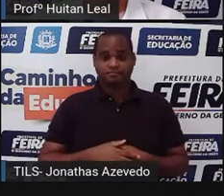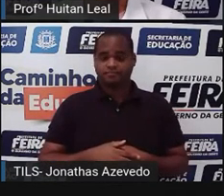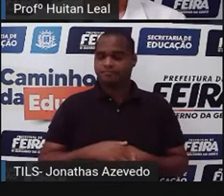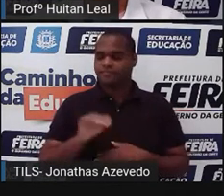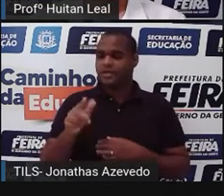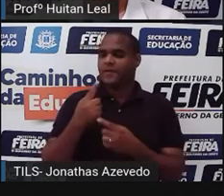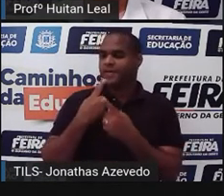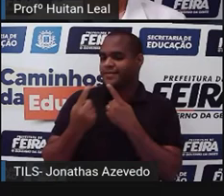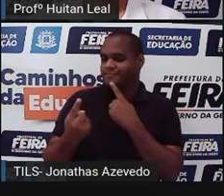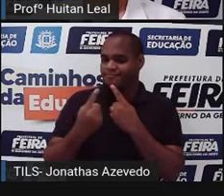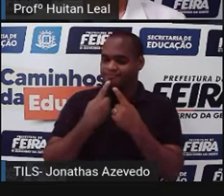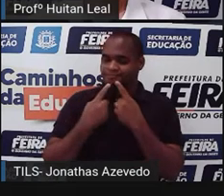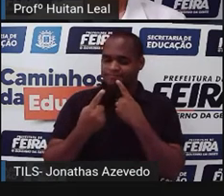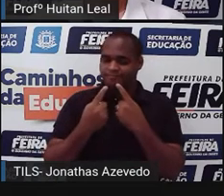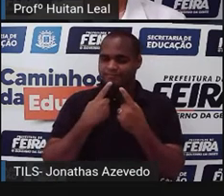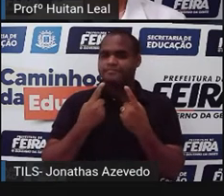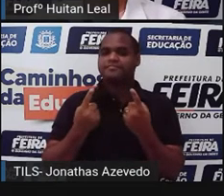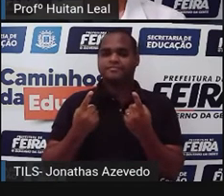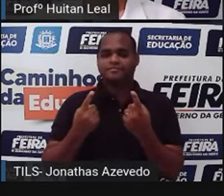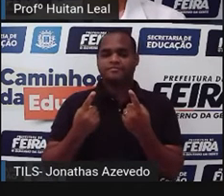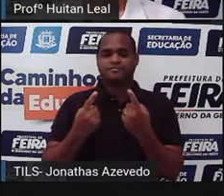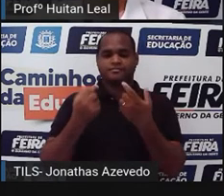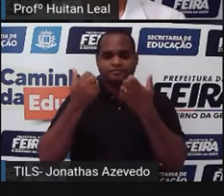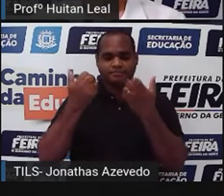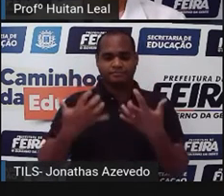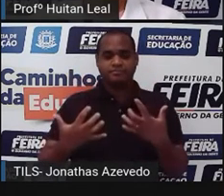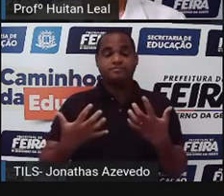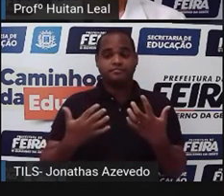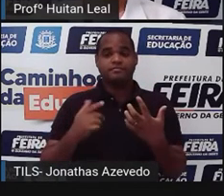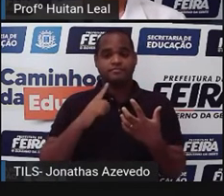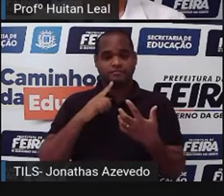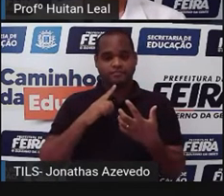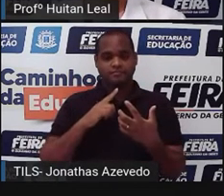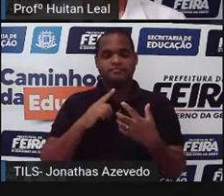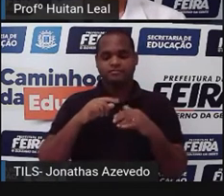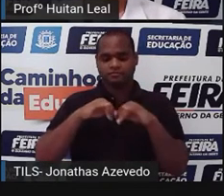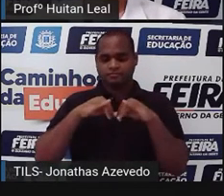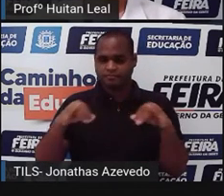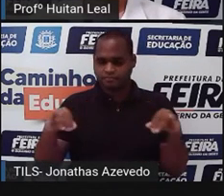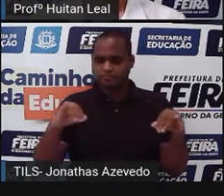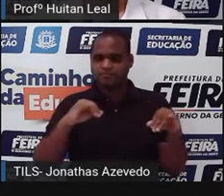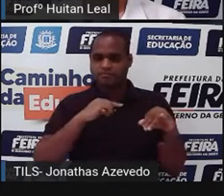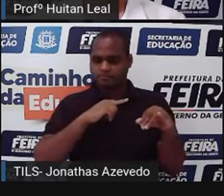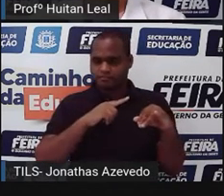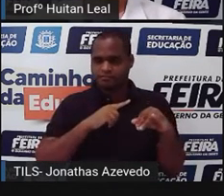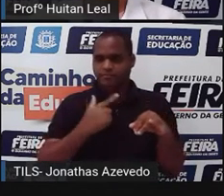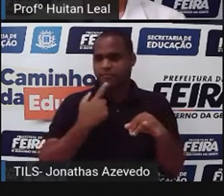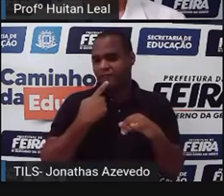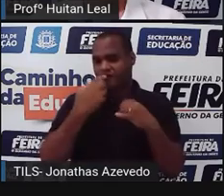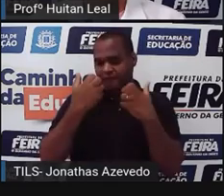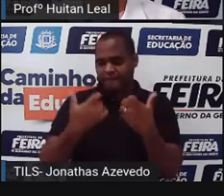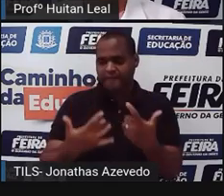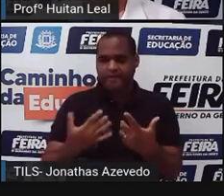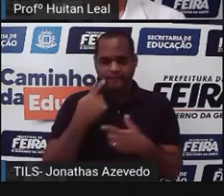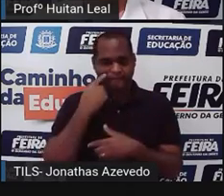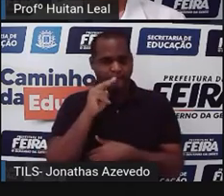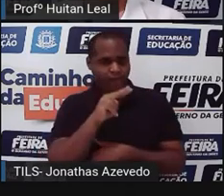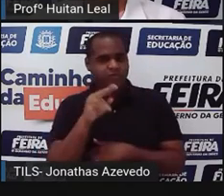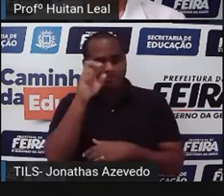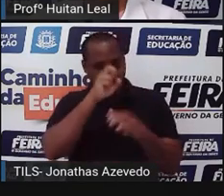entrevistadas, por exemplo, e dão seus pareceres, falam sobre o que viu.